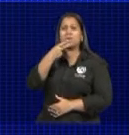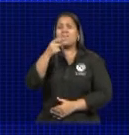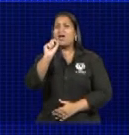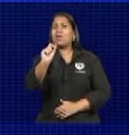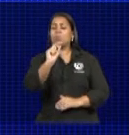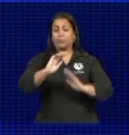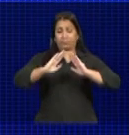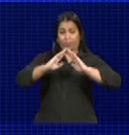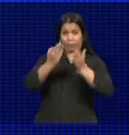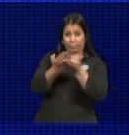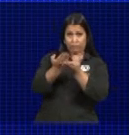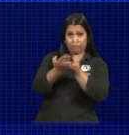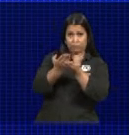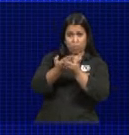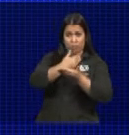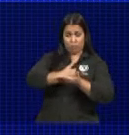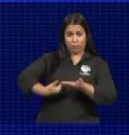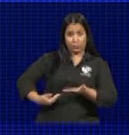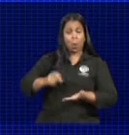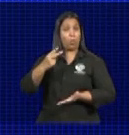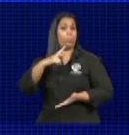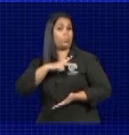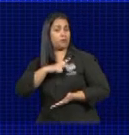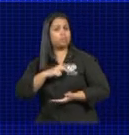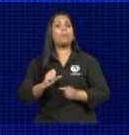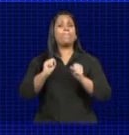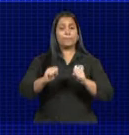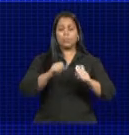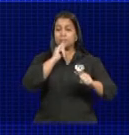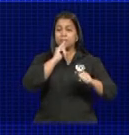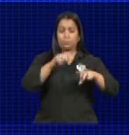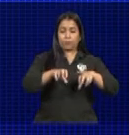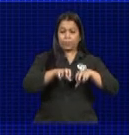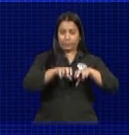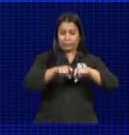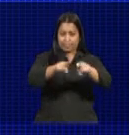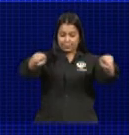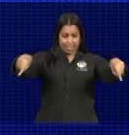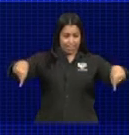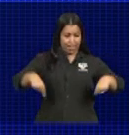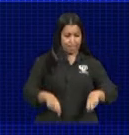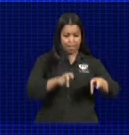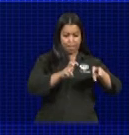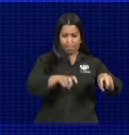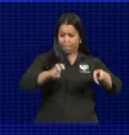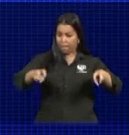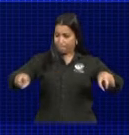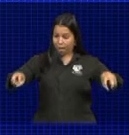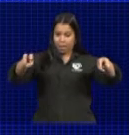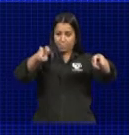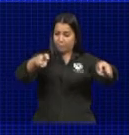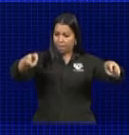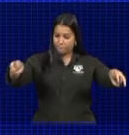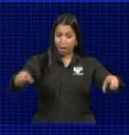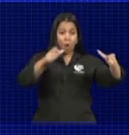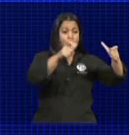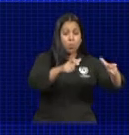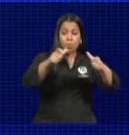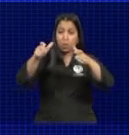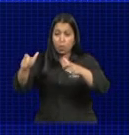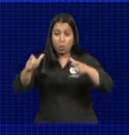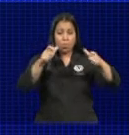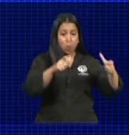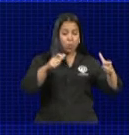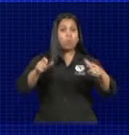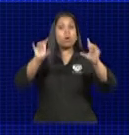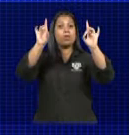públicas e privadas disponibilizem cadeiras nas primeiras filas das salas de aulas aos portadores de transtorno de déficit de